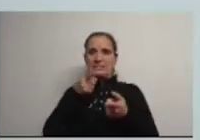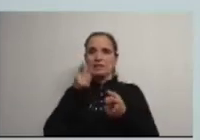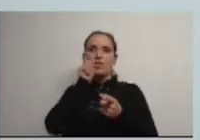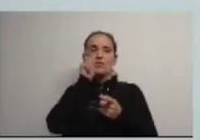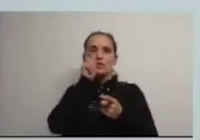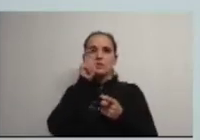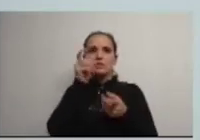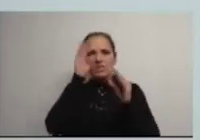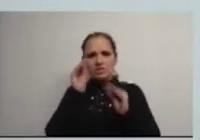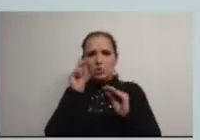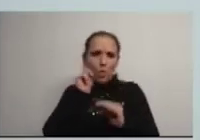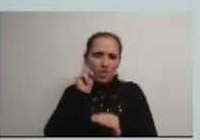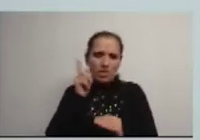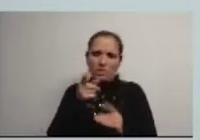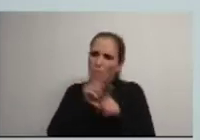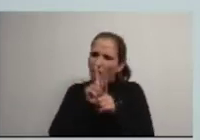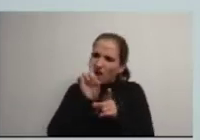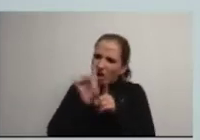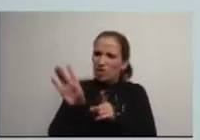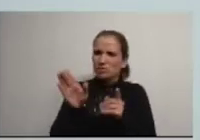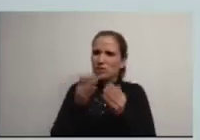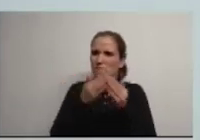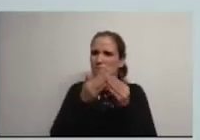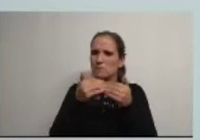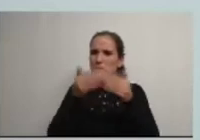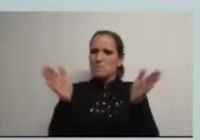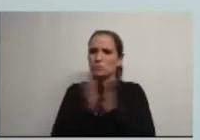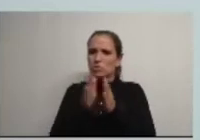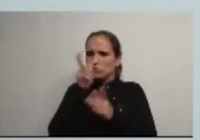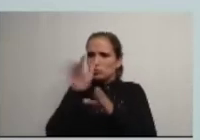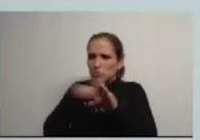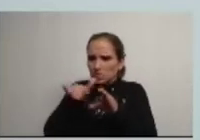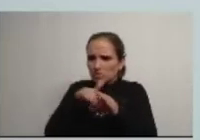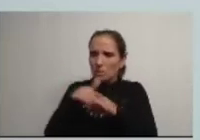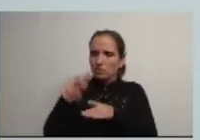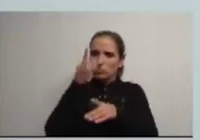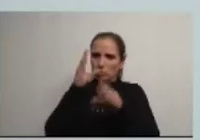ensino de qualidade vai contra a maioria dos agentes e participantes no processo educativo